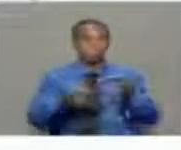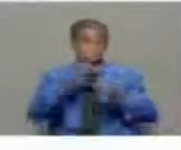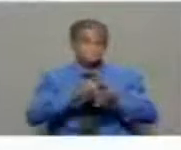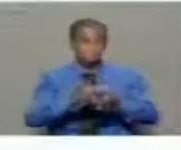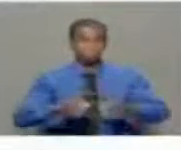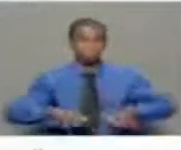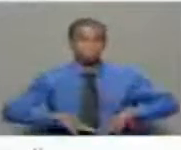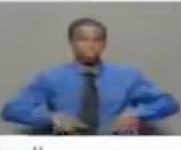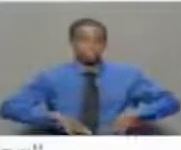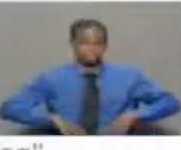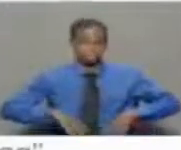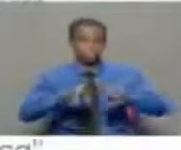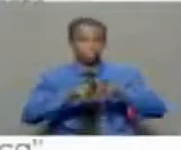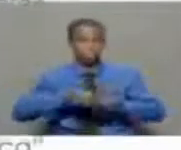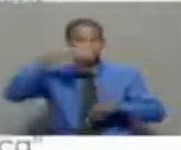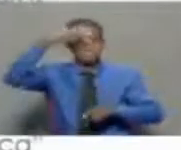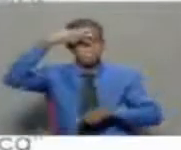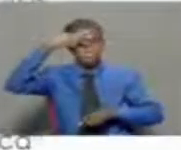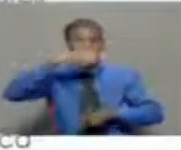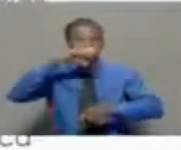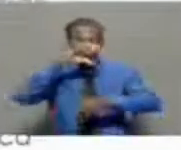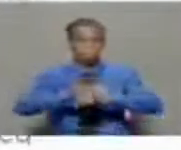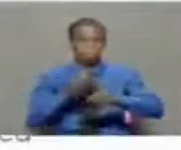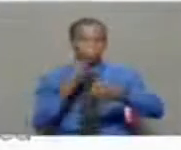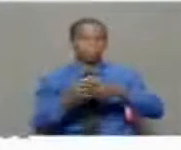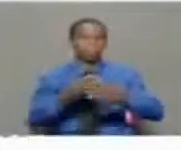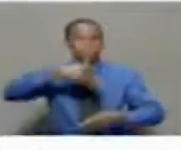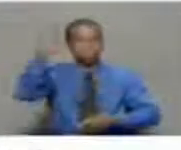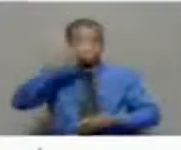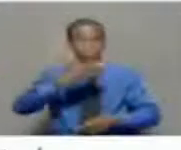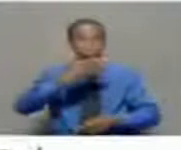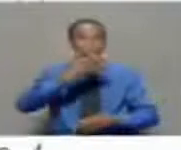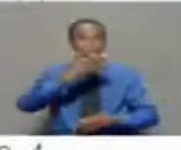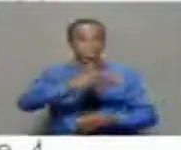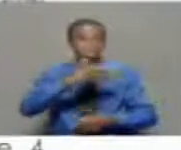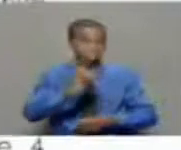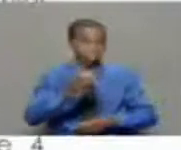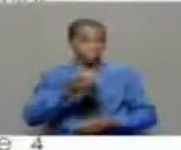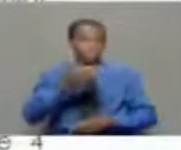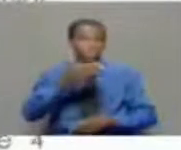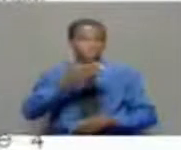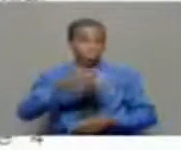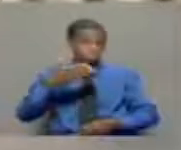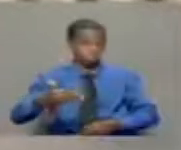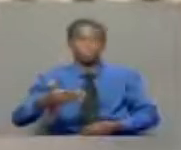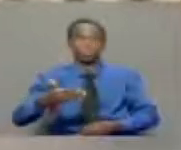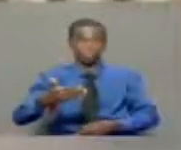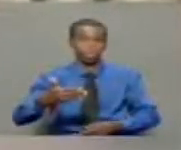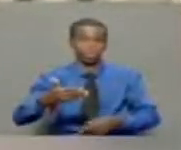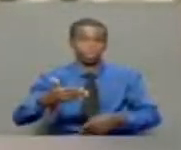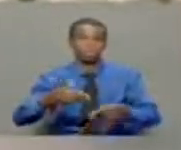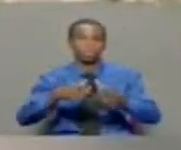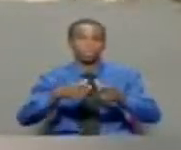apreendidos nos dias 11 e 17 de fevereiro de 2020, nomeadamente, a